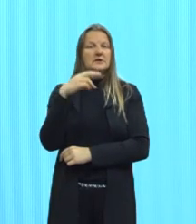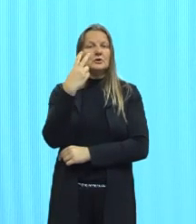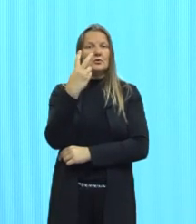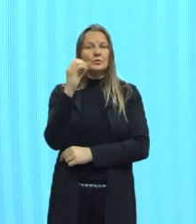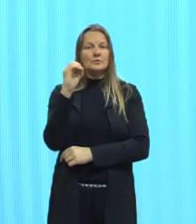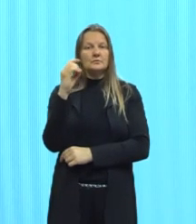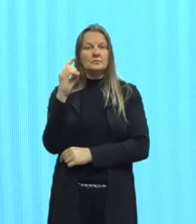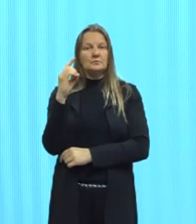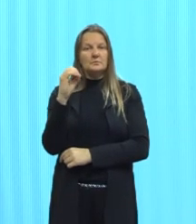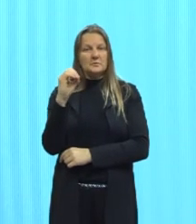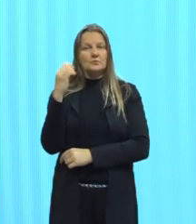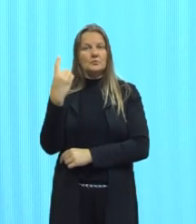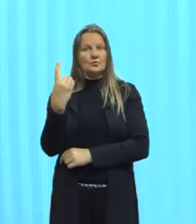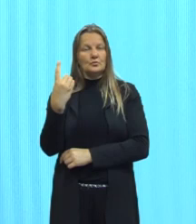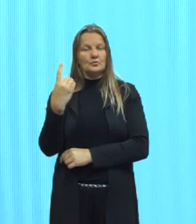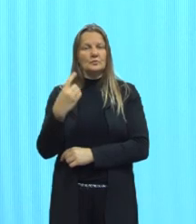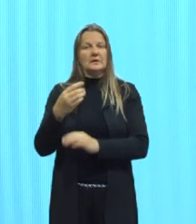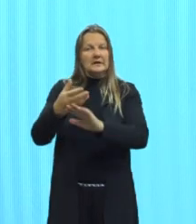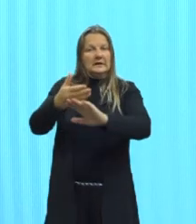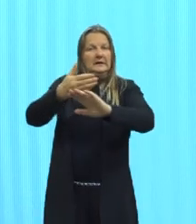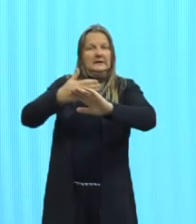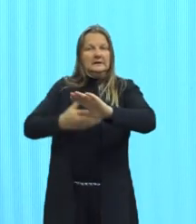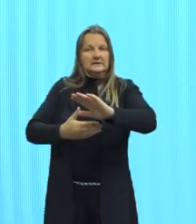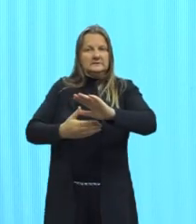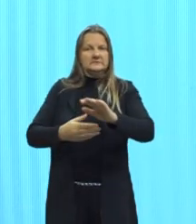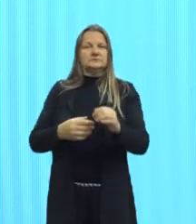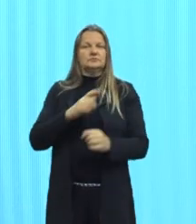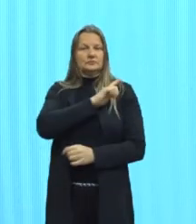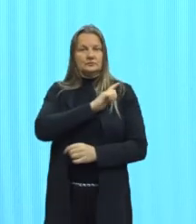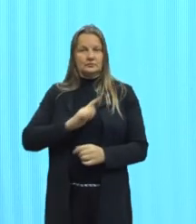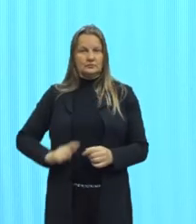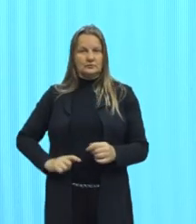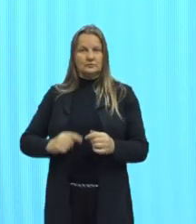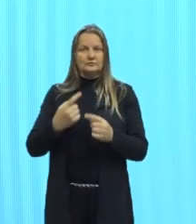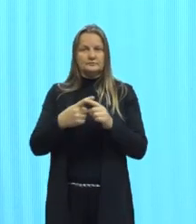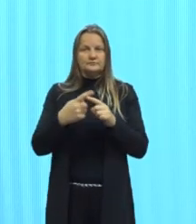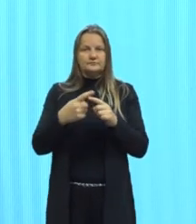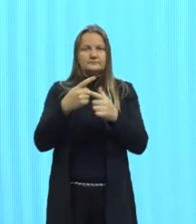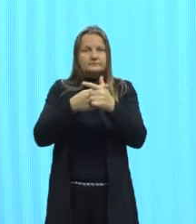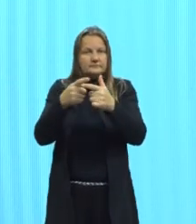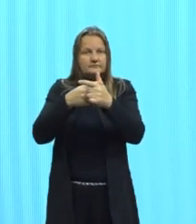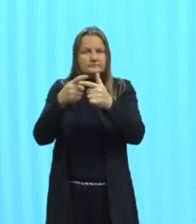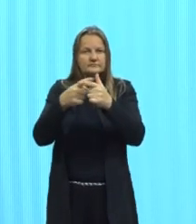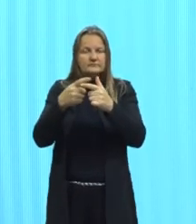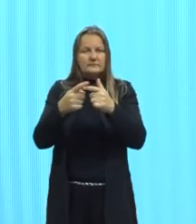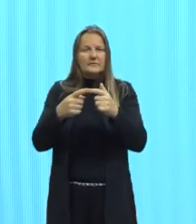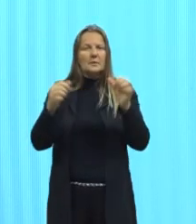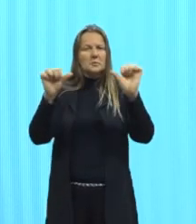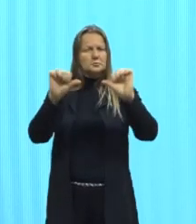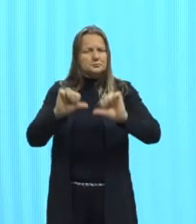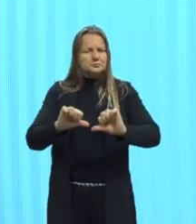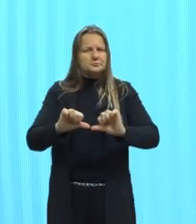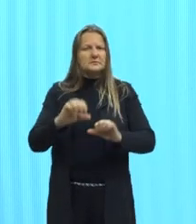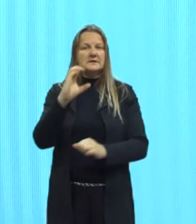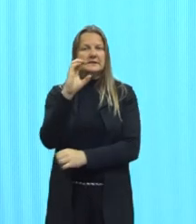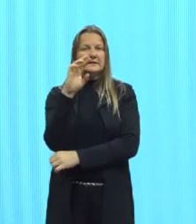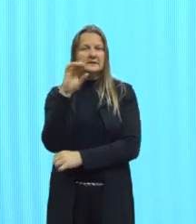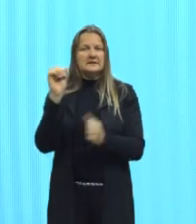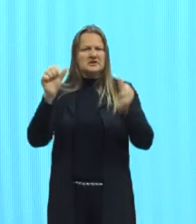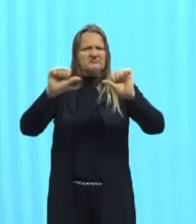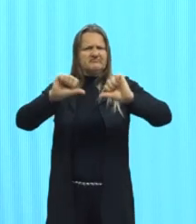antecede justamente a questão do Néstor Kirchner, tá. Então, lembra,